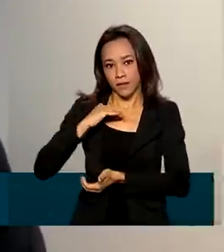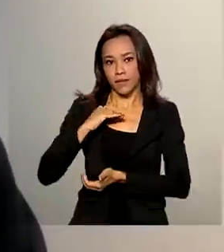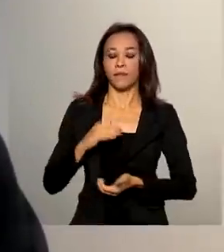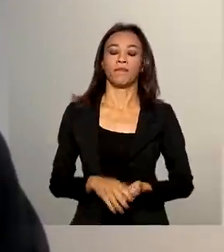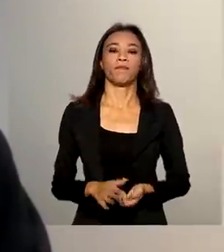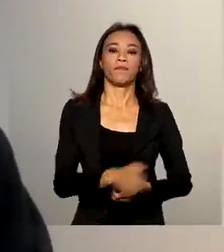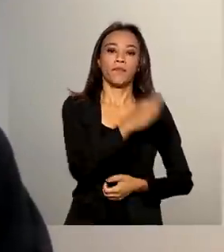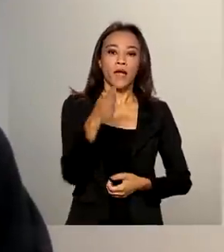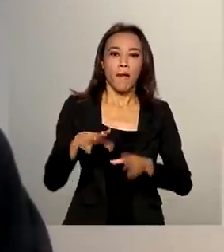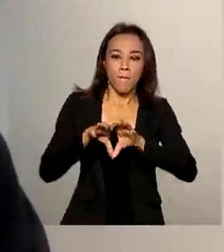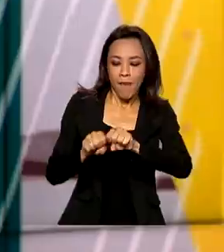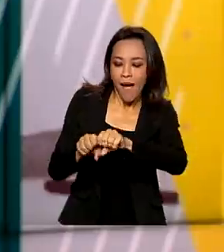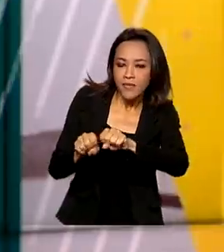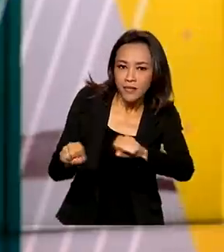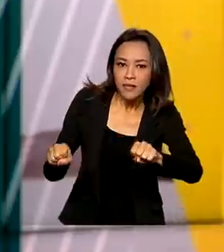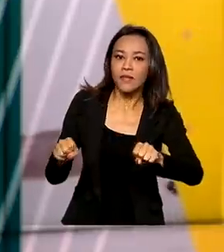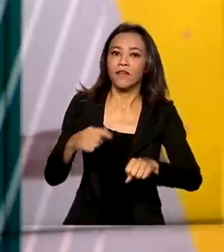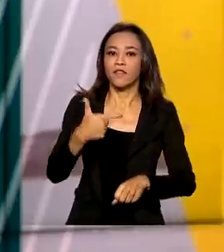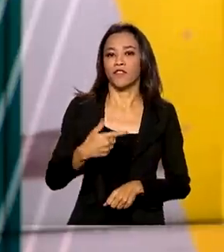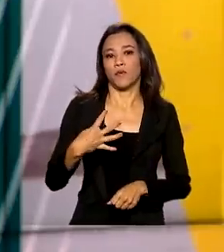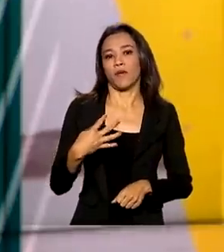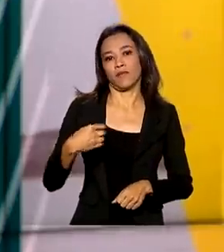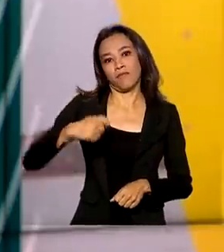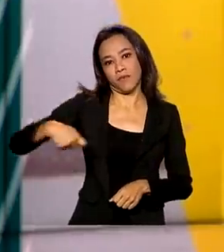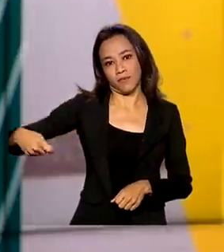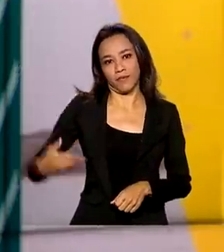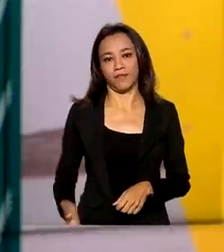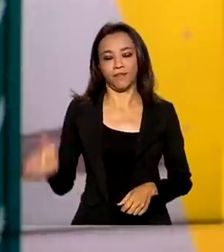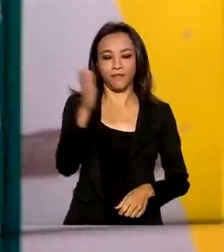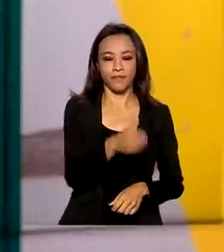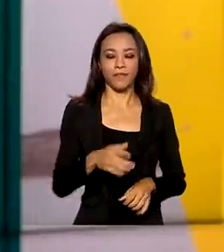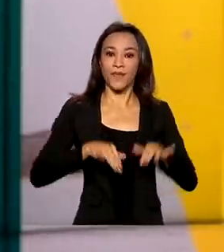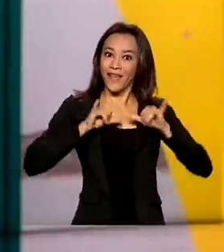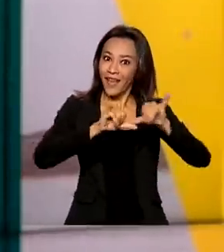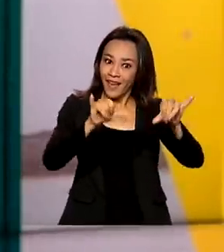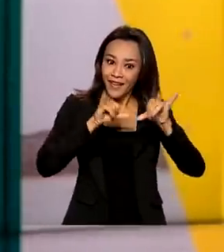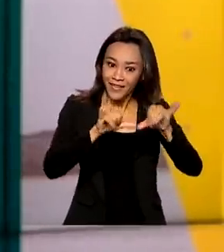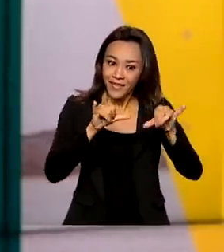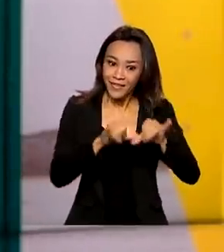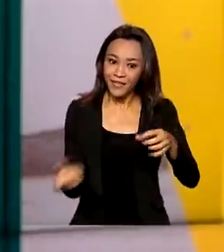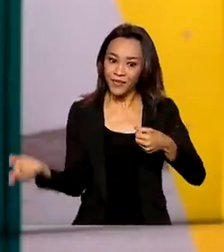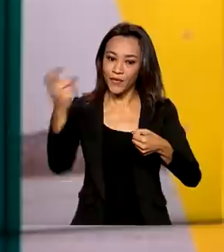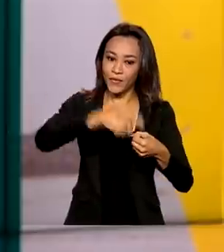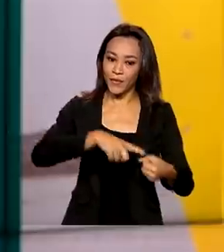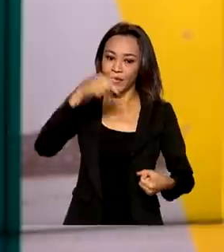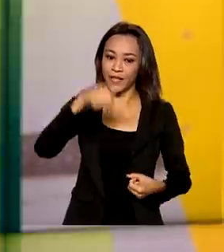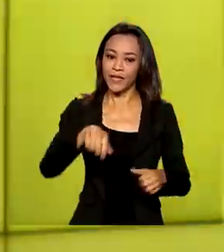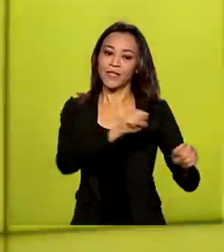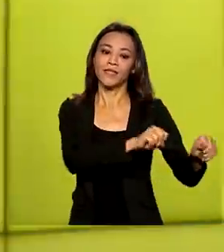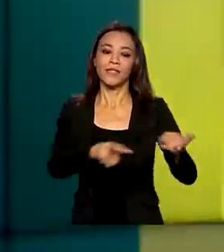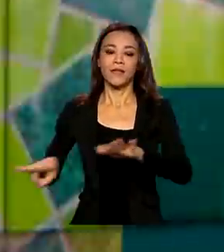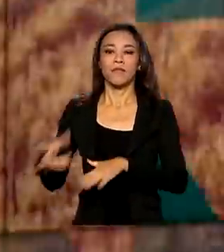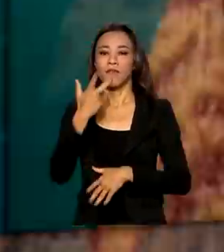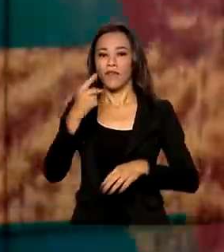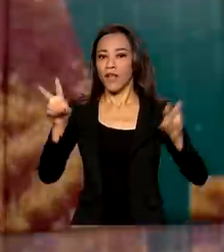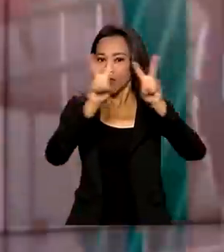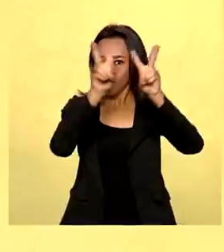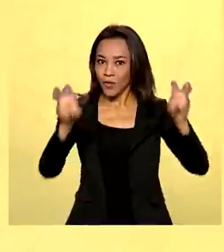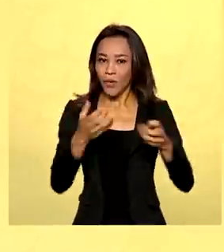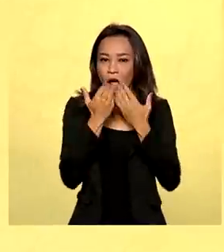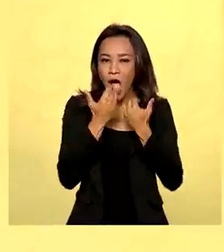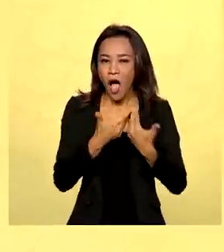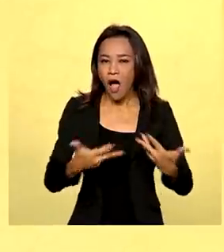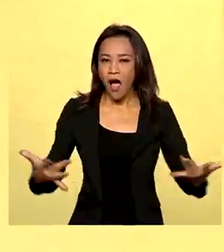prazo é de 24 meses. O quadro Carrinho de Compras está de volta e nessa semana vamos falar de produtos orgânicos.